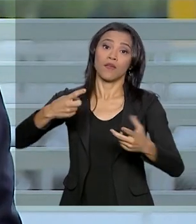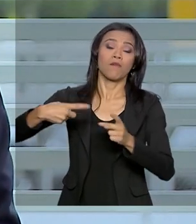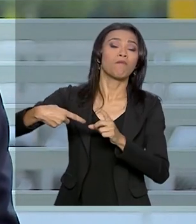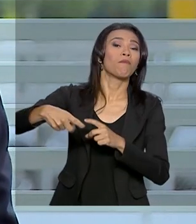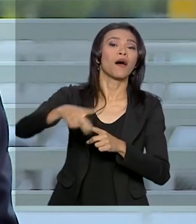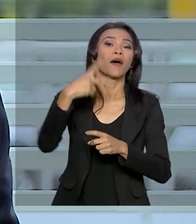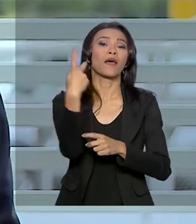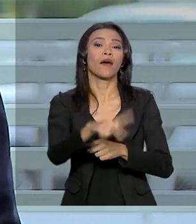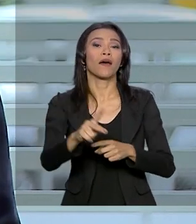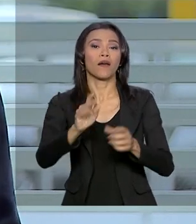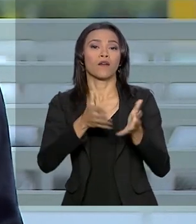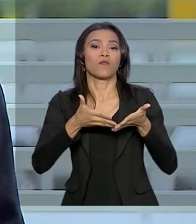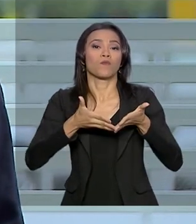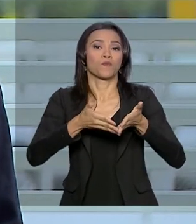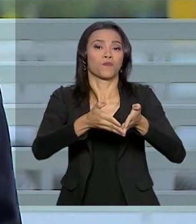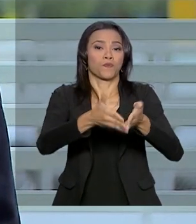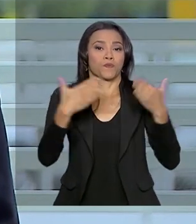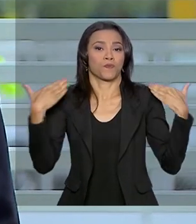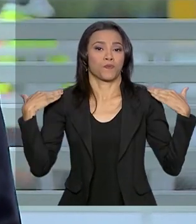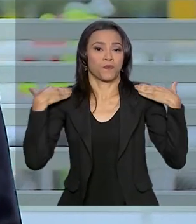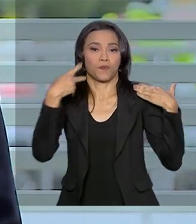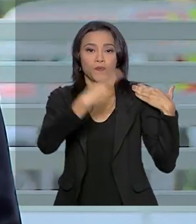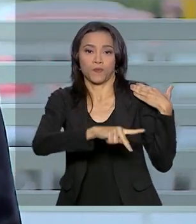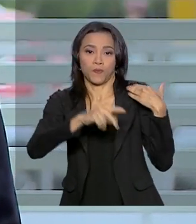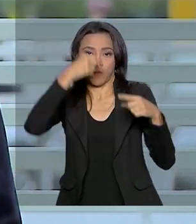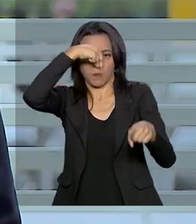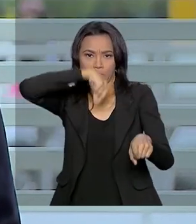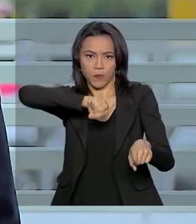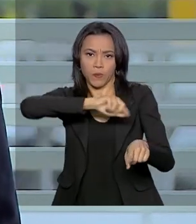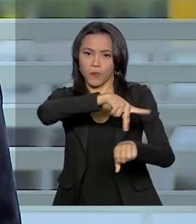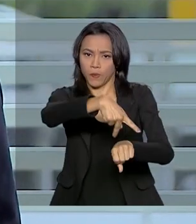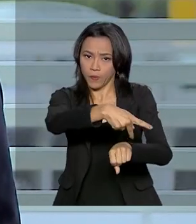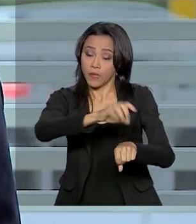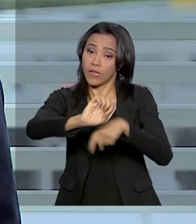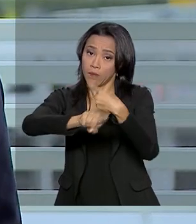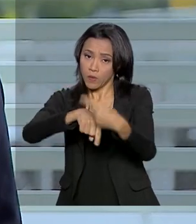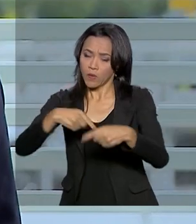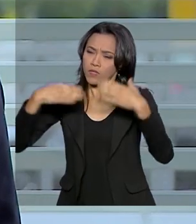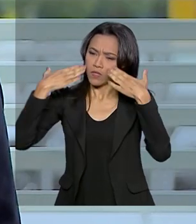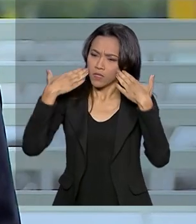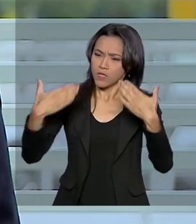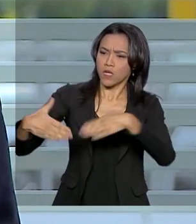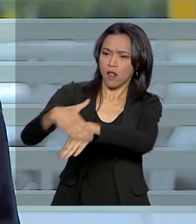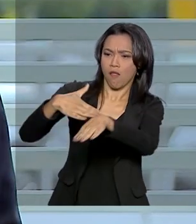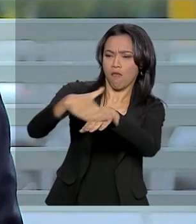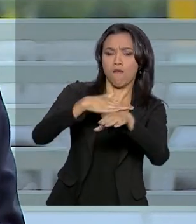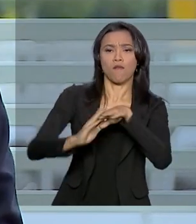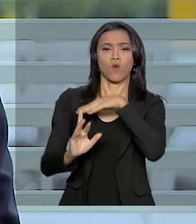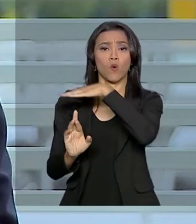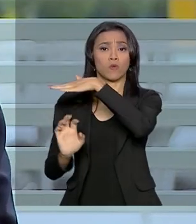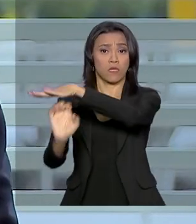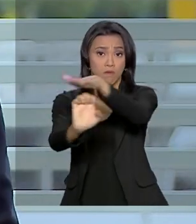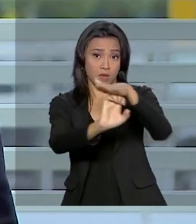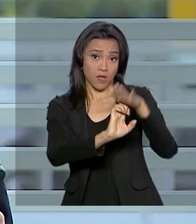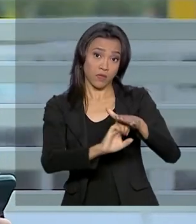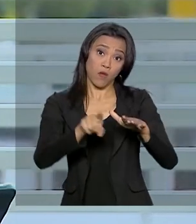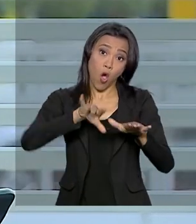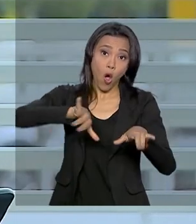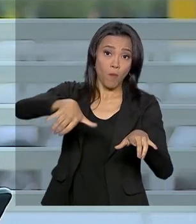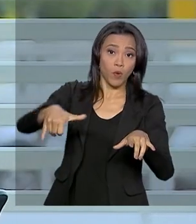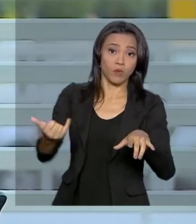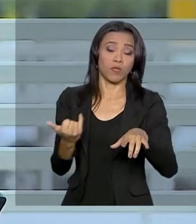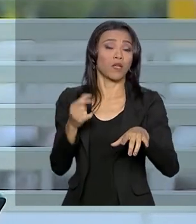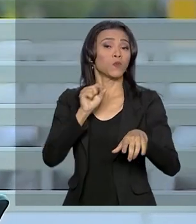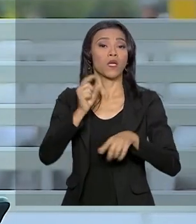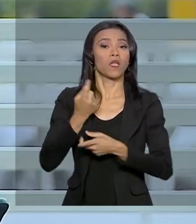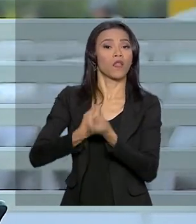Em seguida, Mourão participa de um encontro com empresários e investidores para apresentar oportunidades de negócios no Brasil. O Brasil,